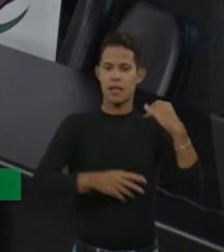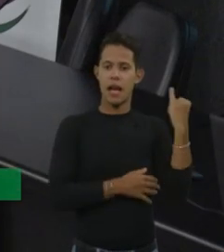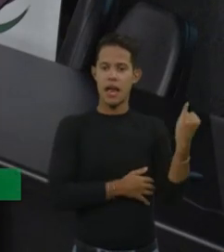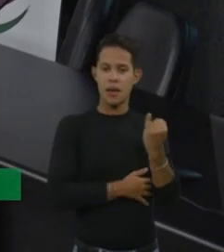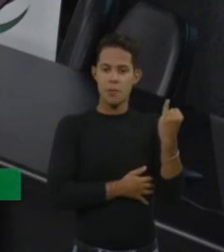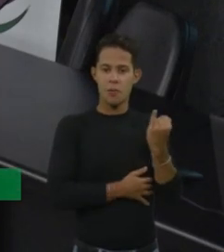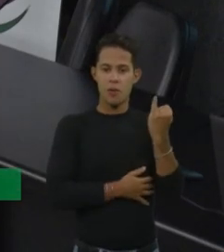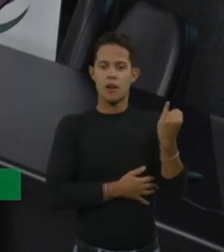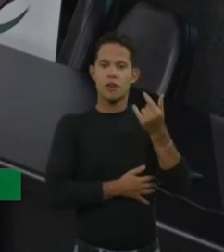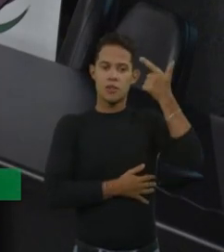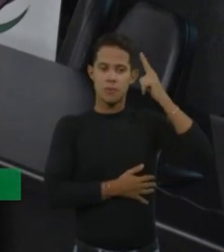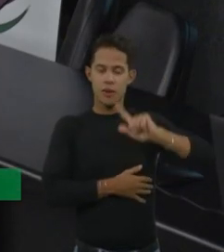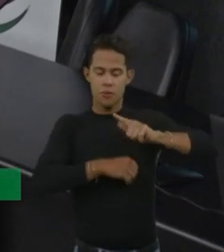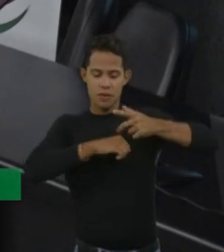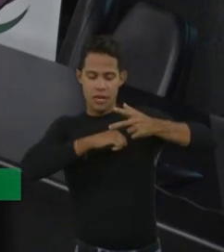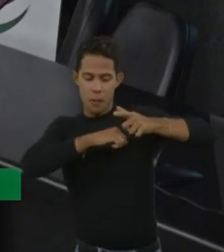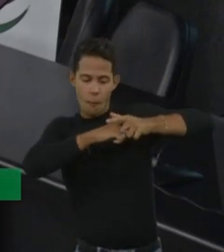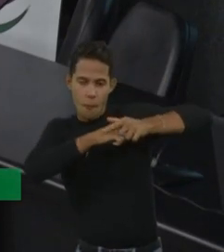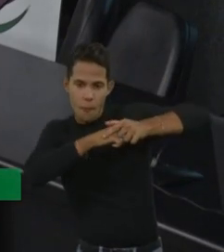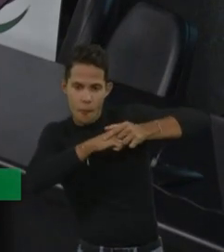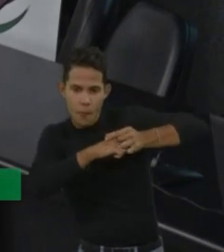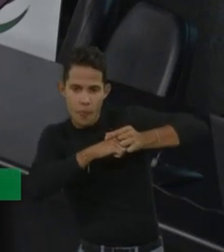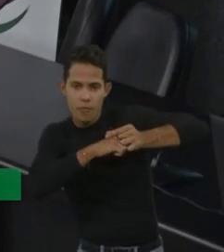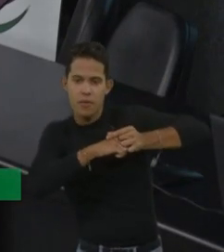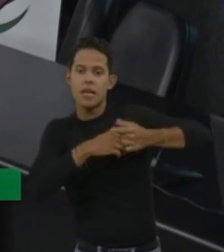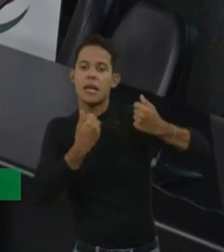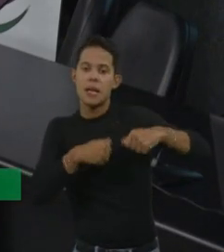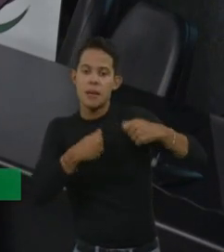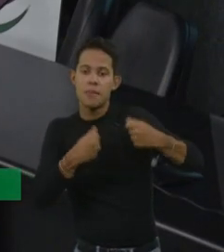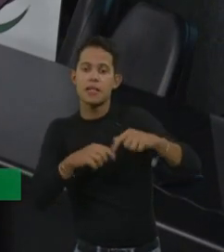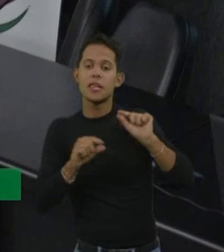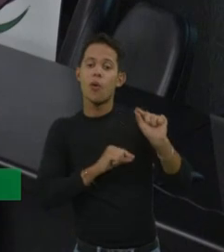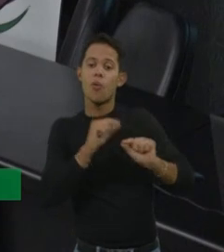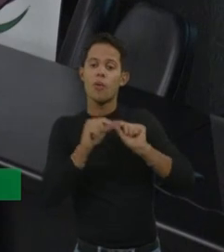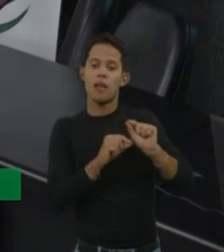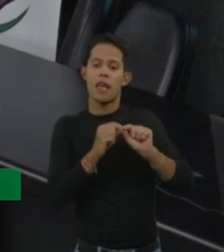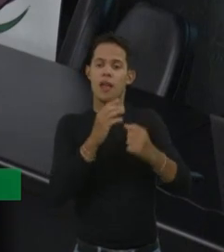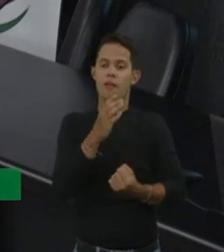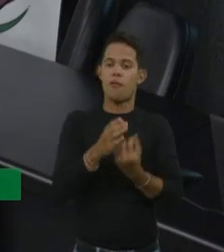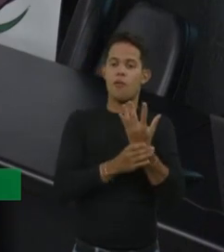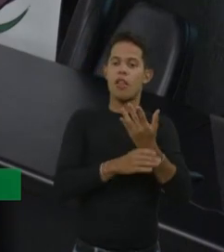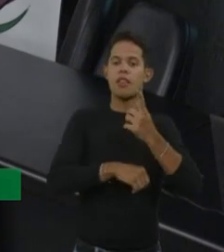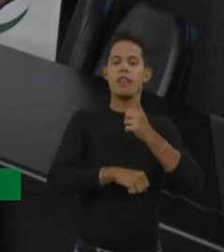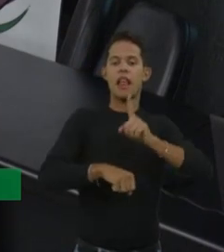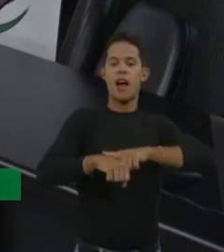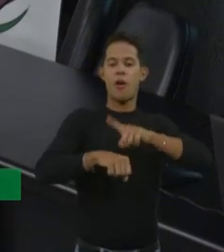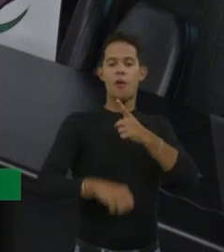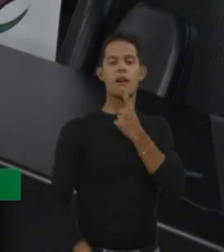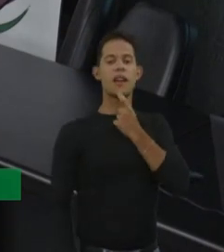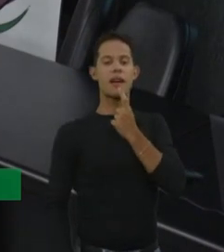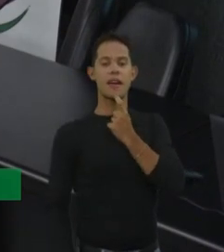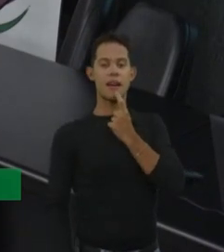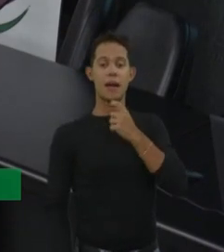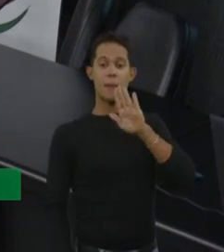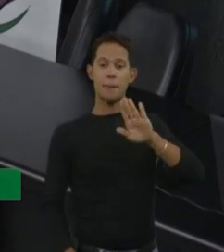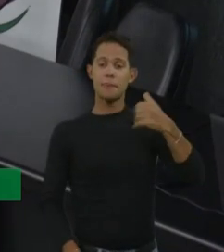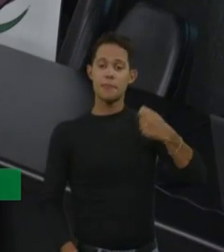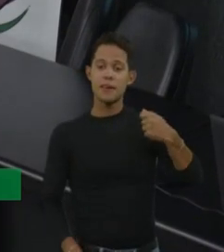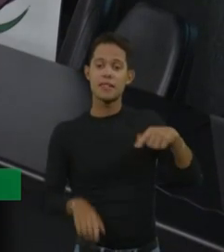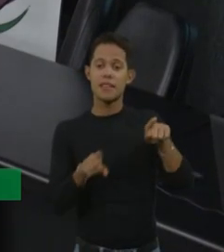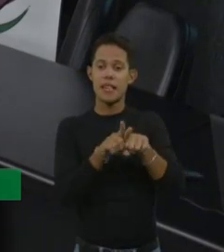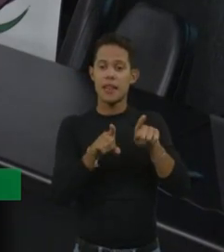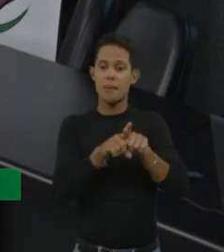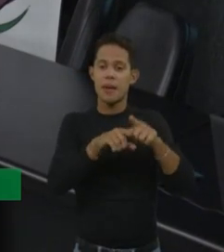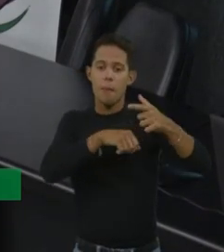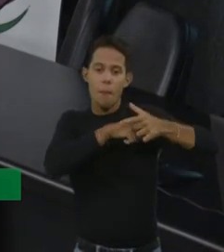tampão, esse coágulo, e ele tem que ser formado quando há o sangramento, mas logo ele tem que ser degradado também. Então, tem